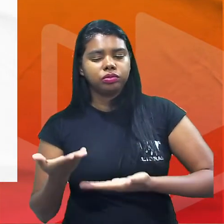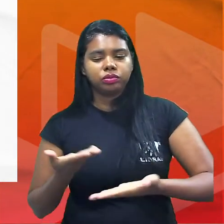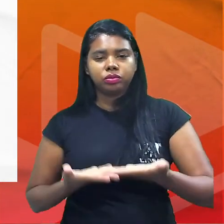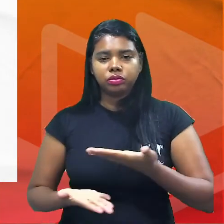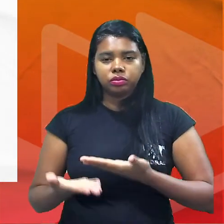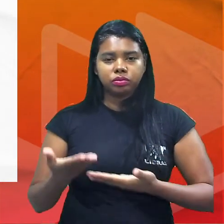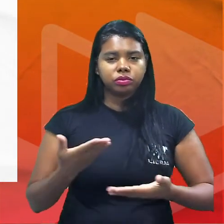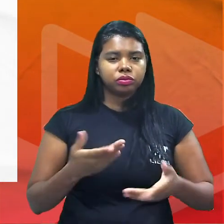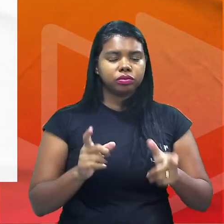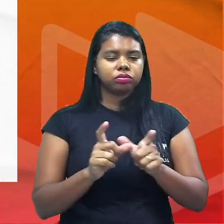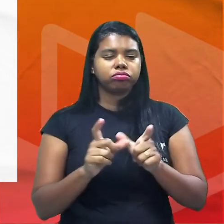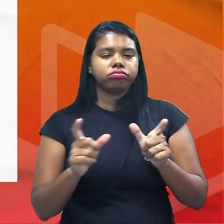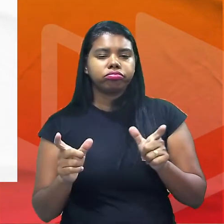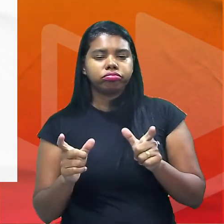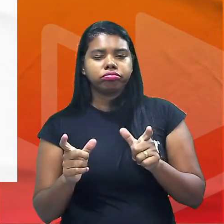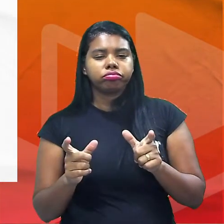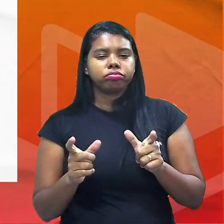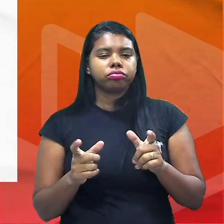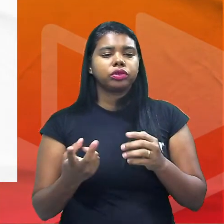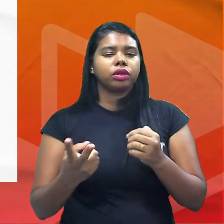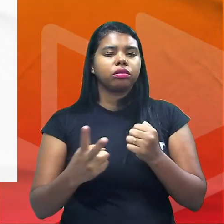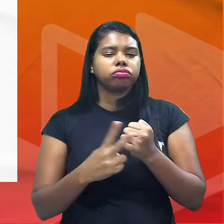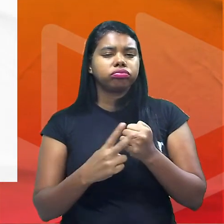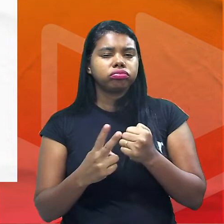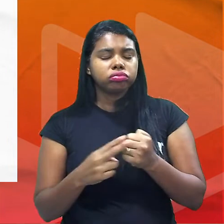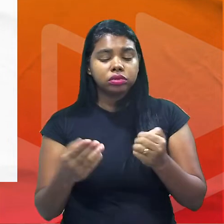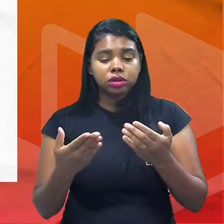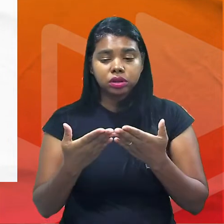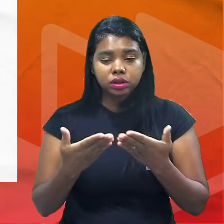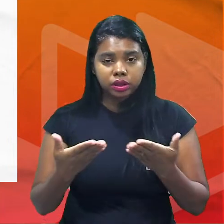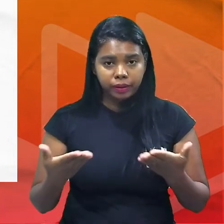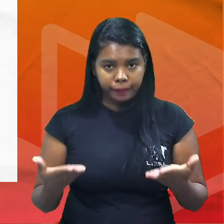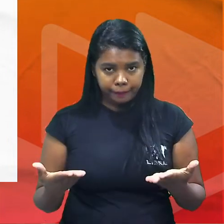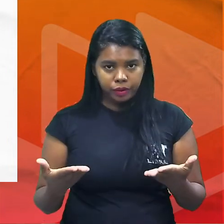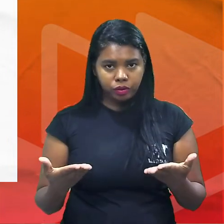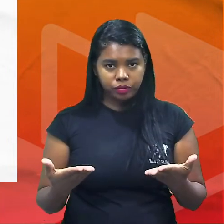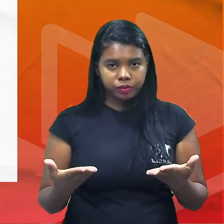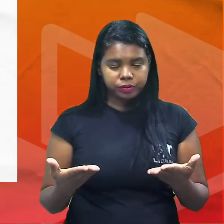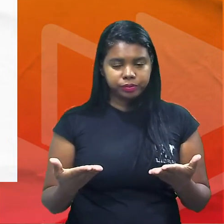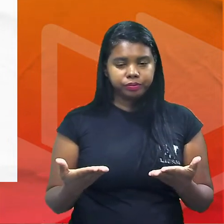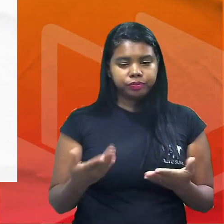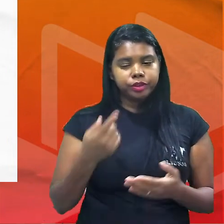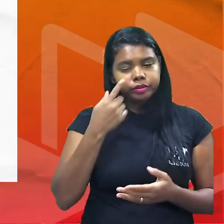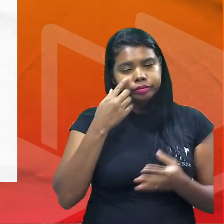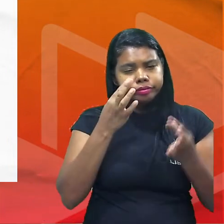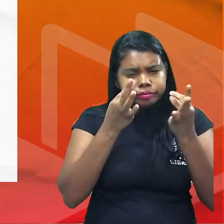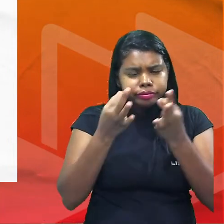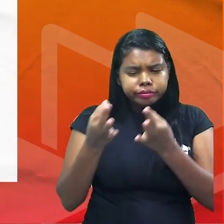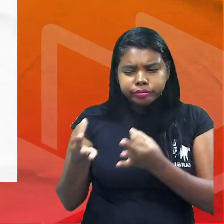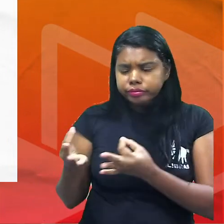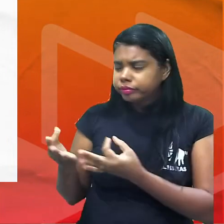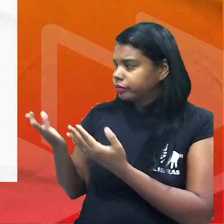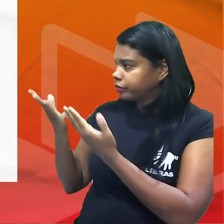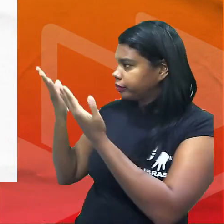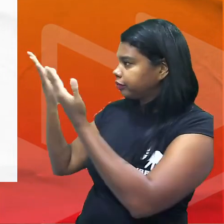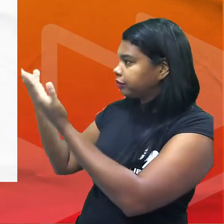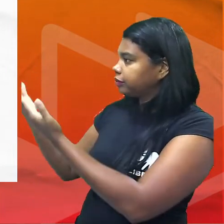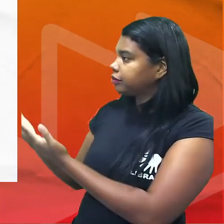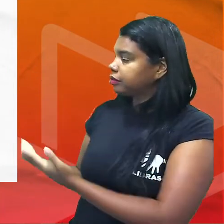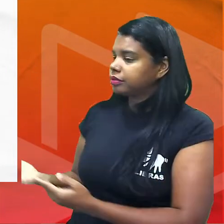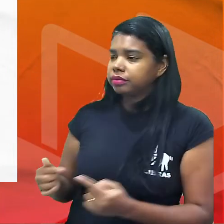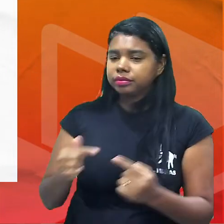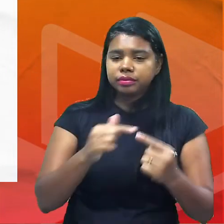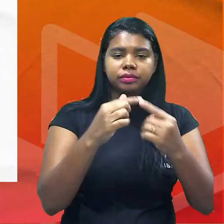concordância verbal eles colocando na prova alguma questão de concordância verbal fica ligado aí na relação do verbo